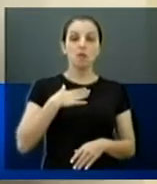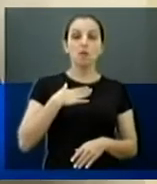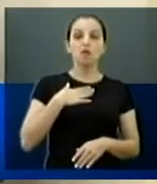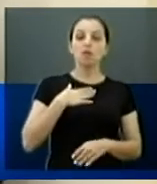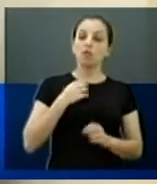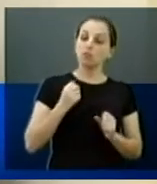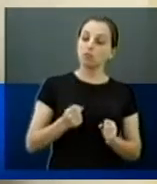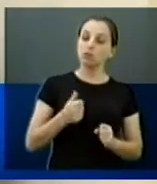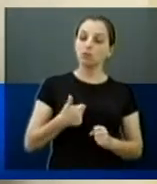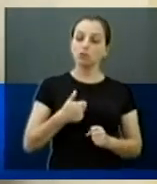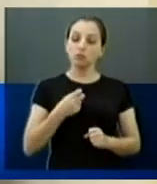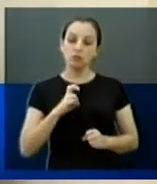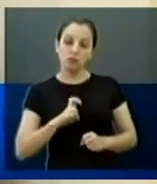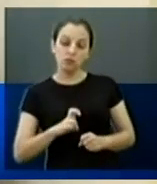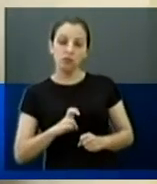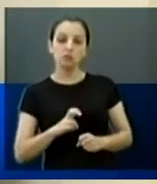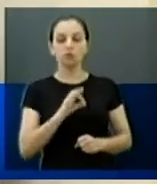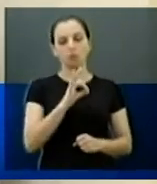São dezoito vereadores.